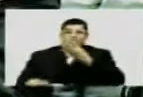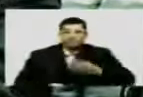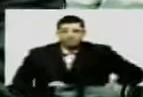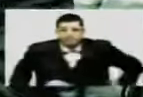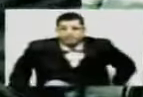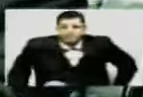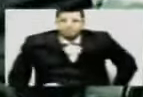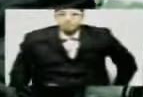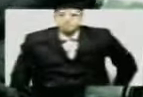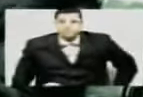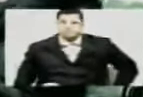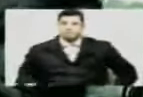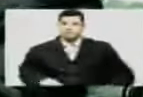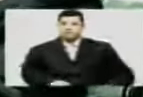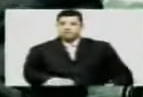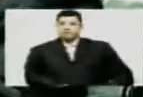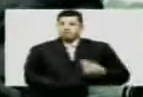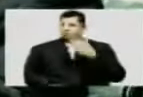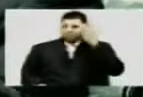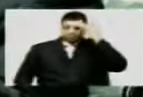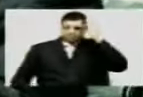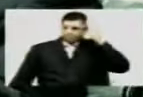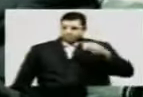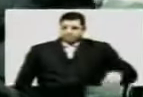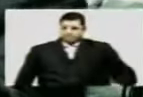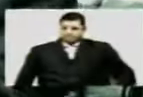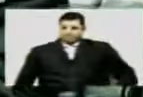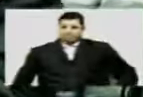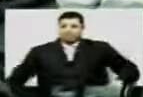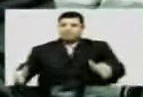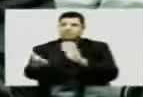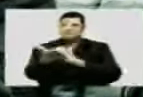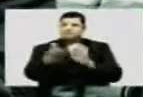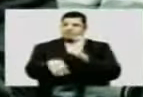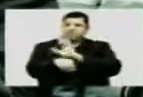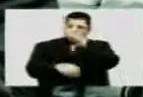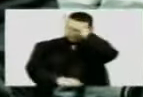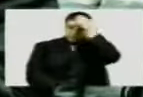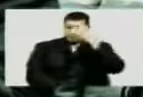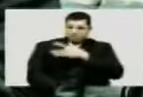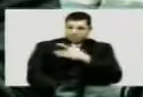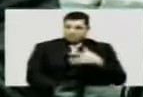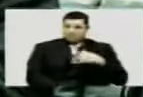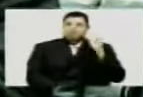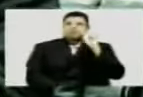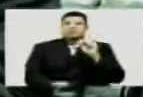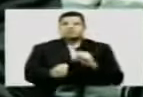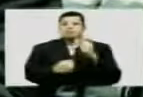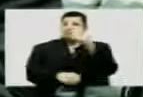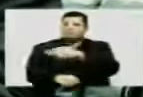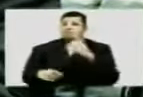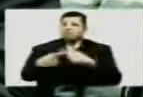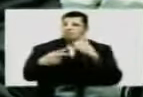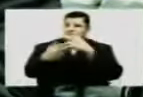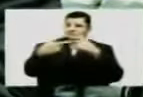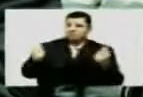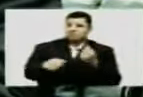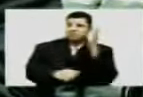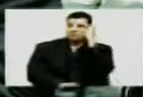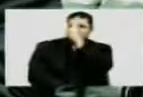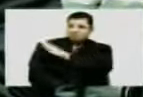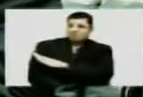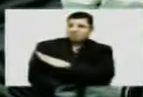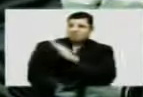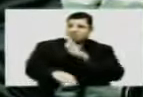Eu não entendo o que está acontecendo na Secretaria de Estado de Saúde. O que é que está acontecendo? As coisas estão